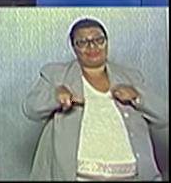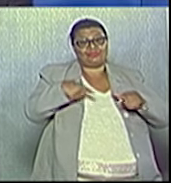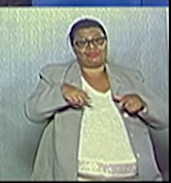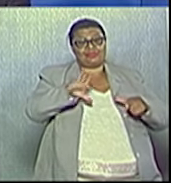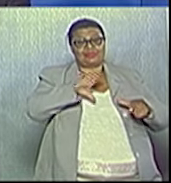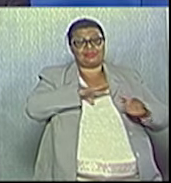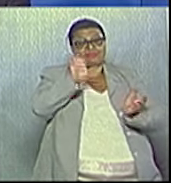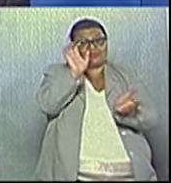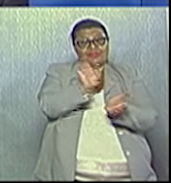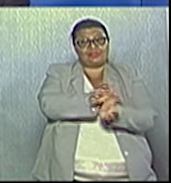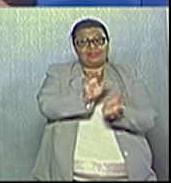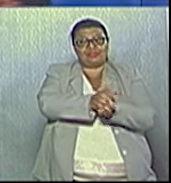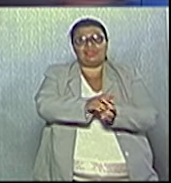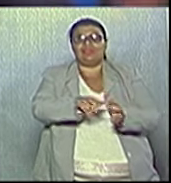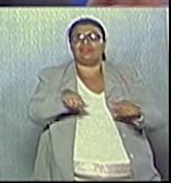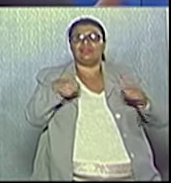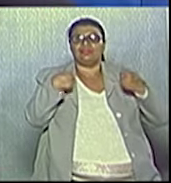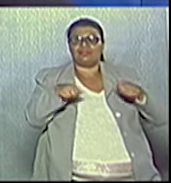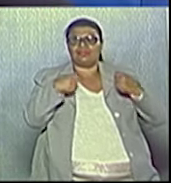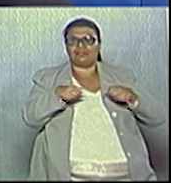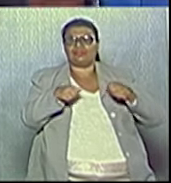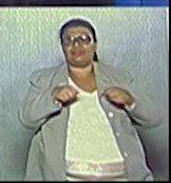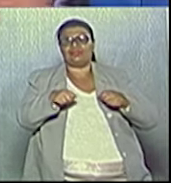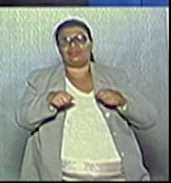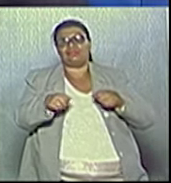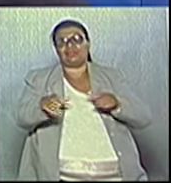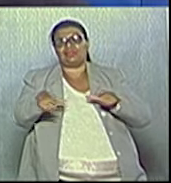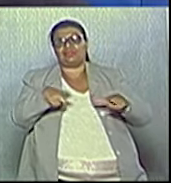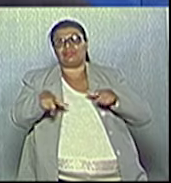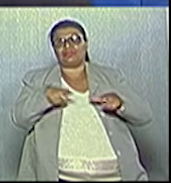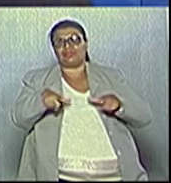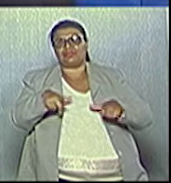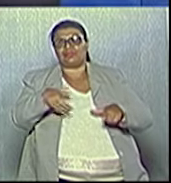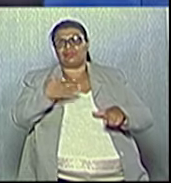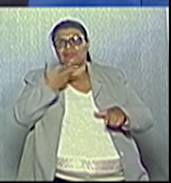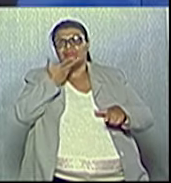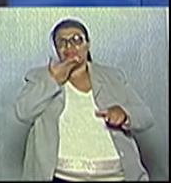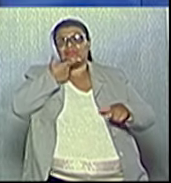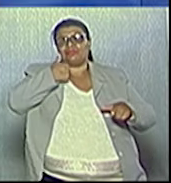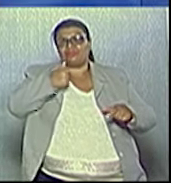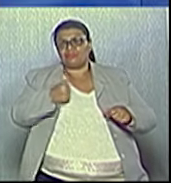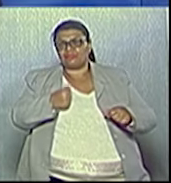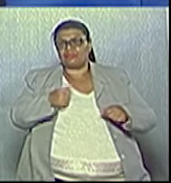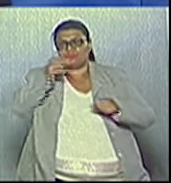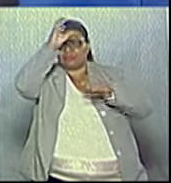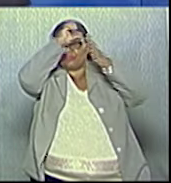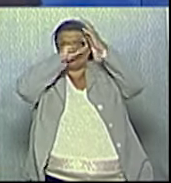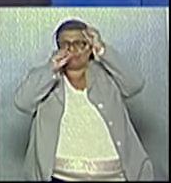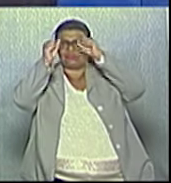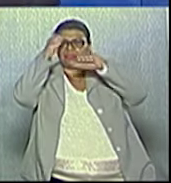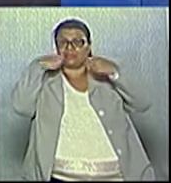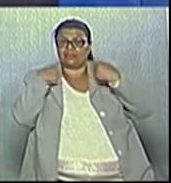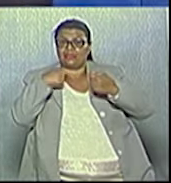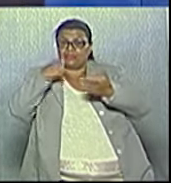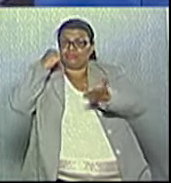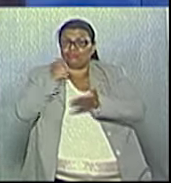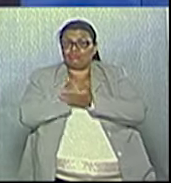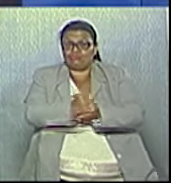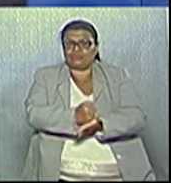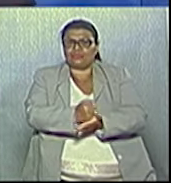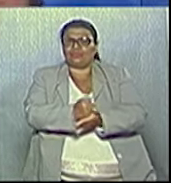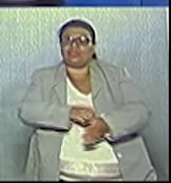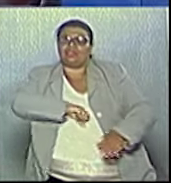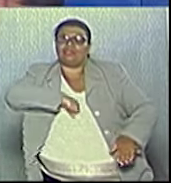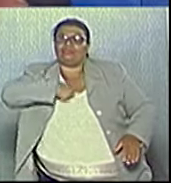cidade. Não têm nenhuma situação de emprego com o menor aprendiz. E nós precisamos dar sustentabilidade a eles. Só